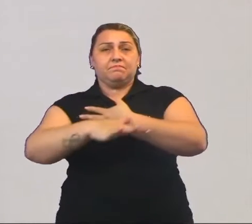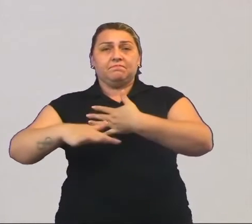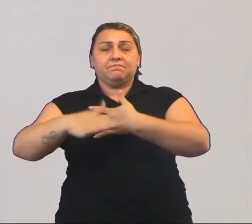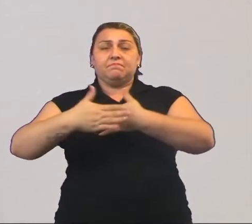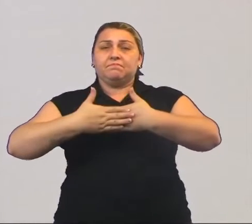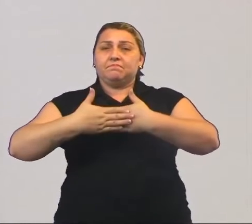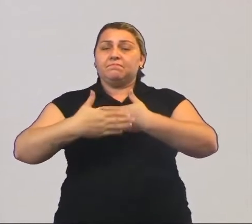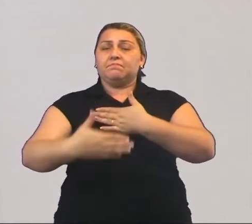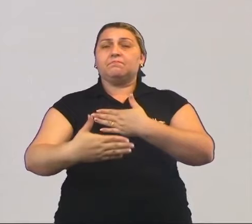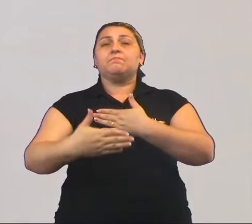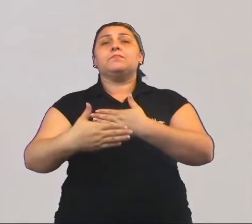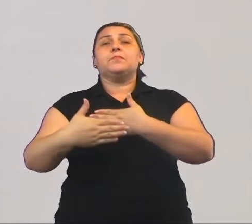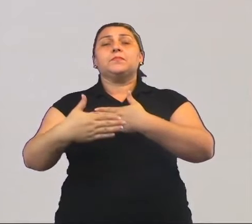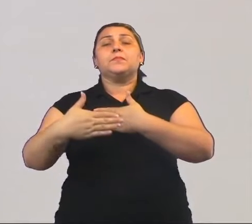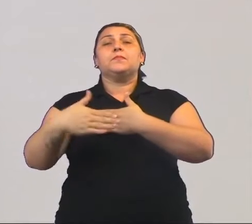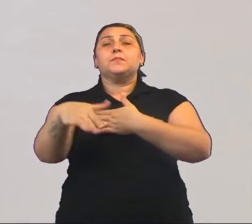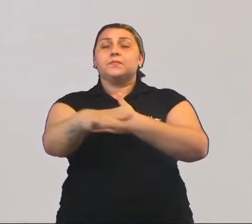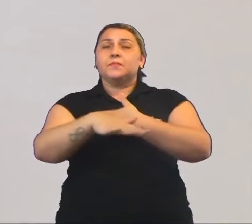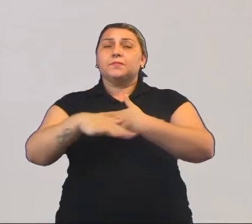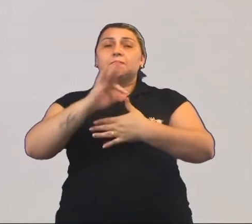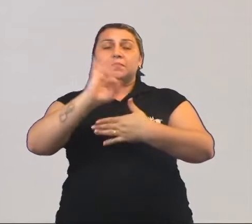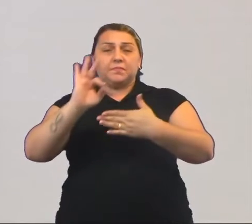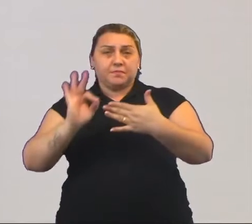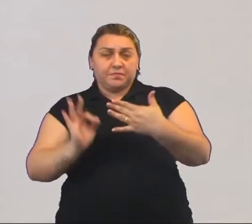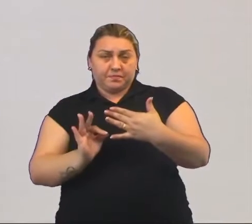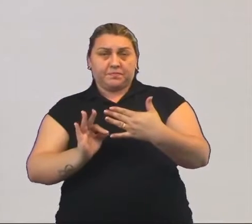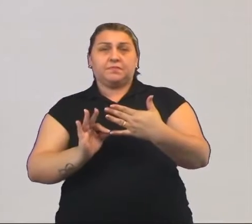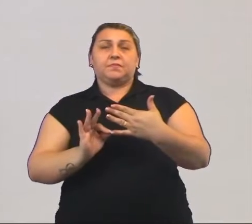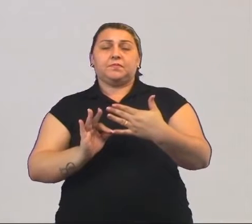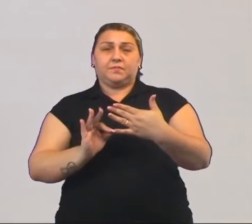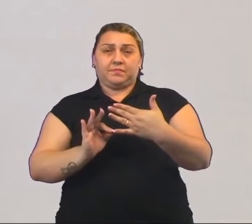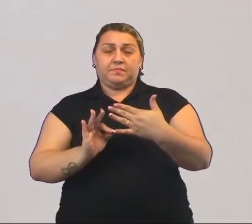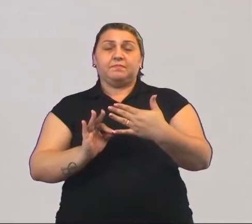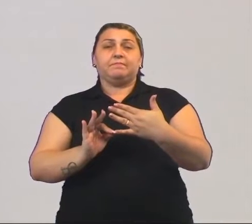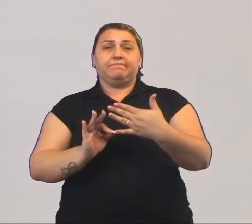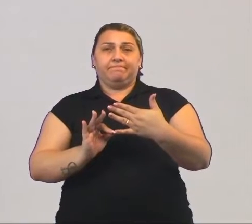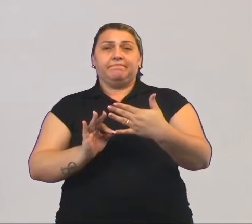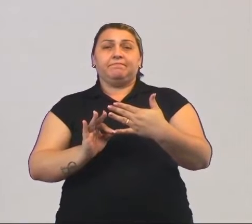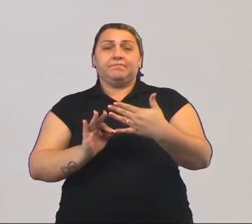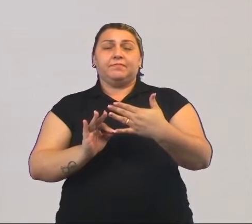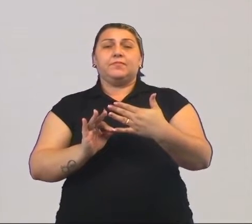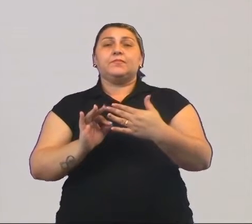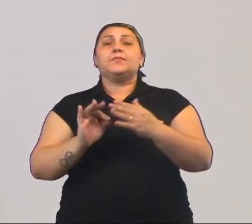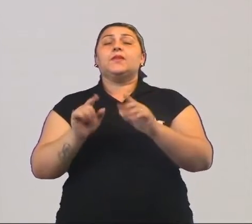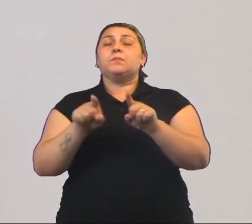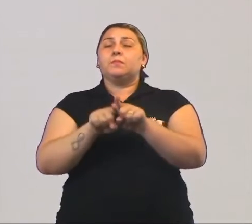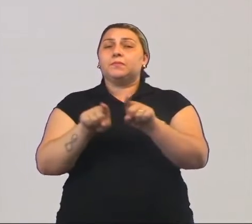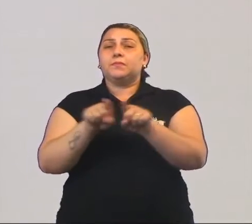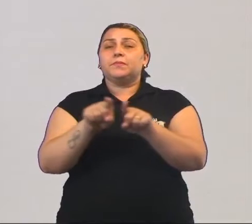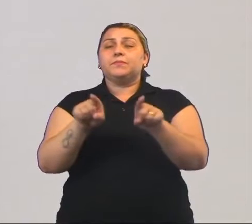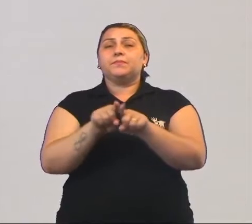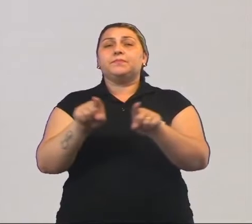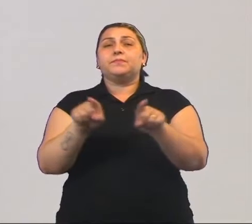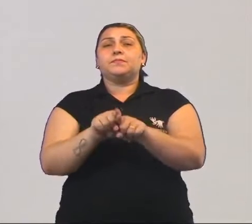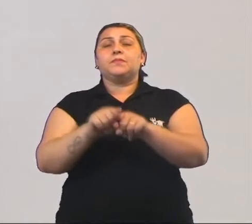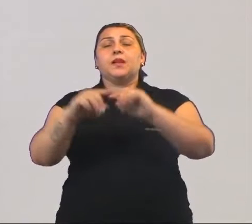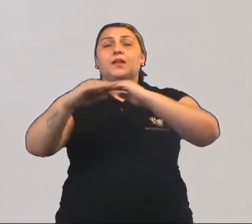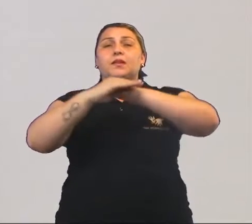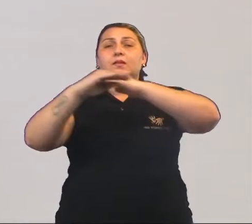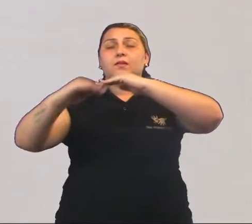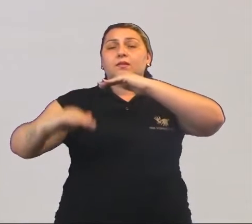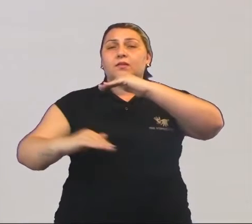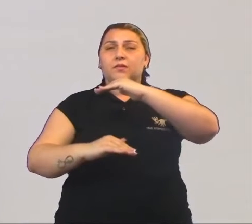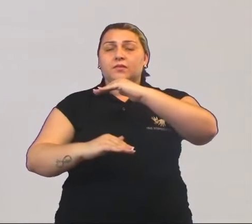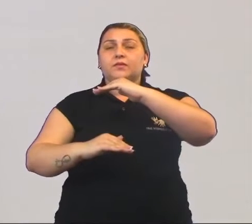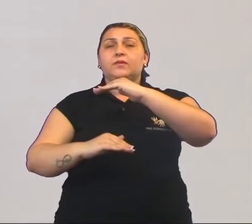momento em que as classes sociais, elas estão instituídas, institui-se também a desigualdade